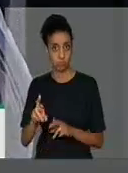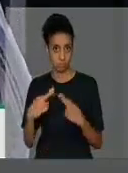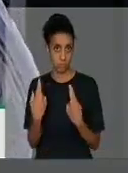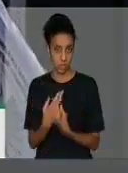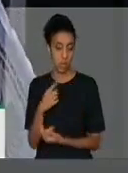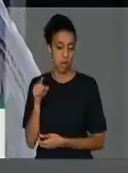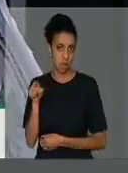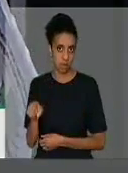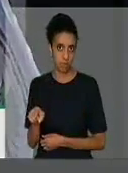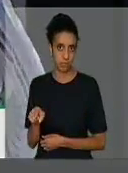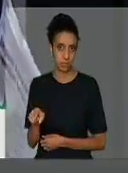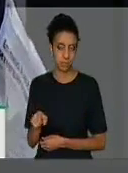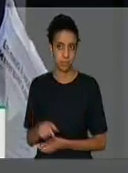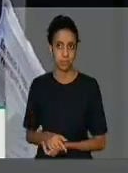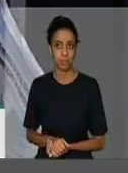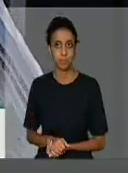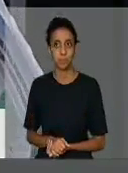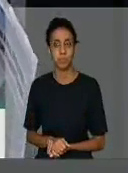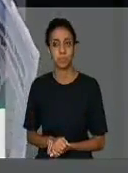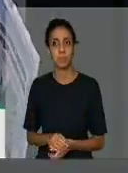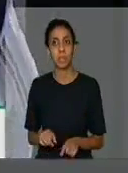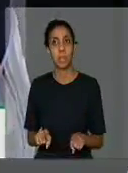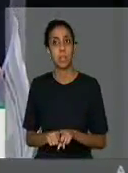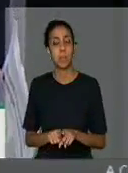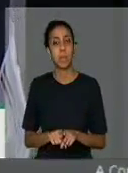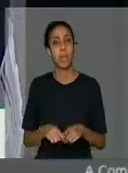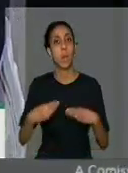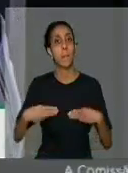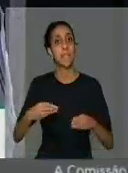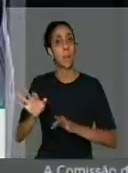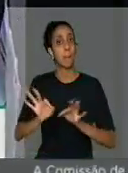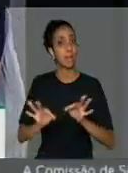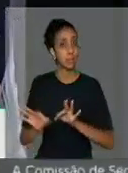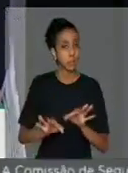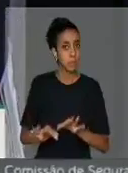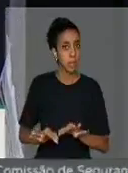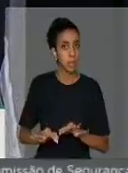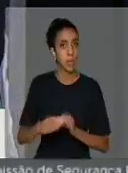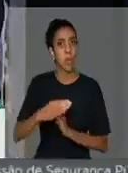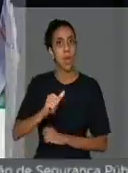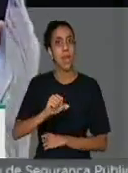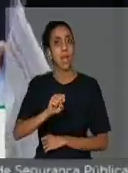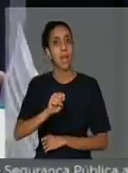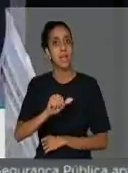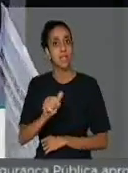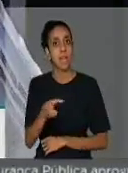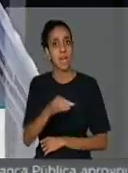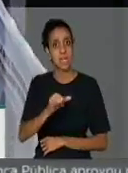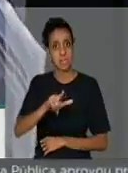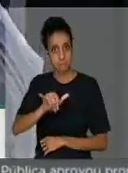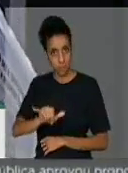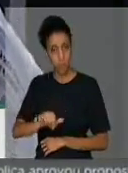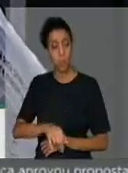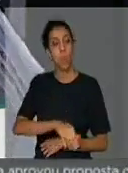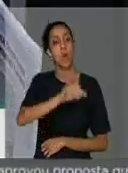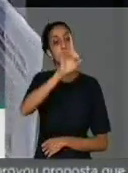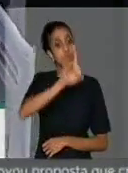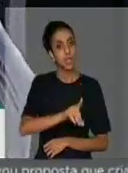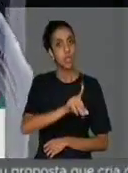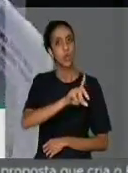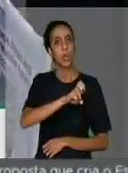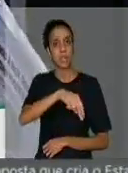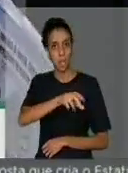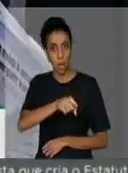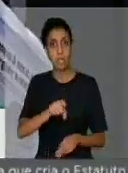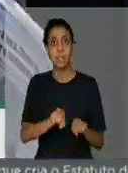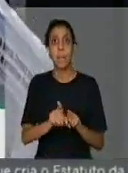Iremos, nessa audiência pública, receber o Ministério da Integração, Ministério do Planejamento, Casa Civil, o diretor do Denox, como também a